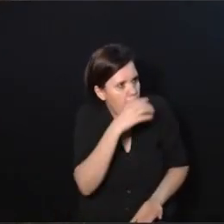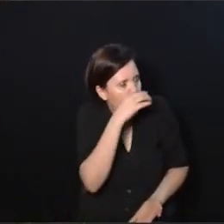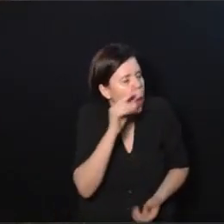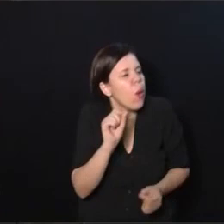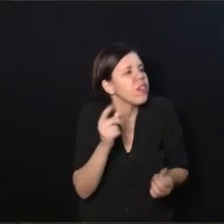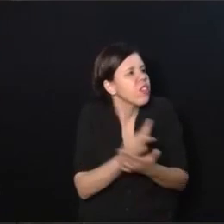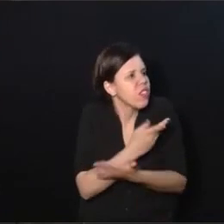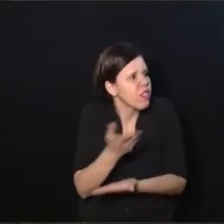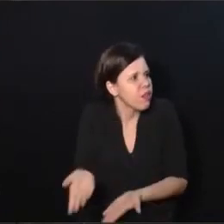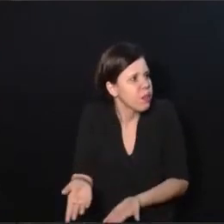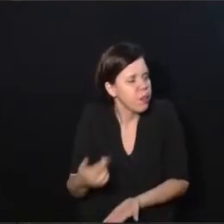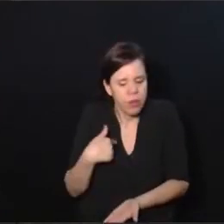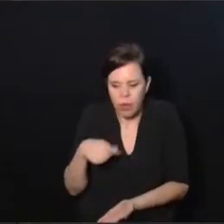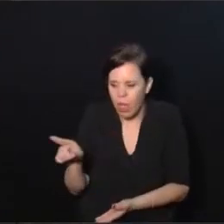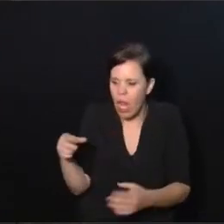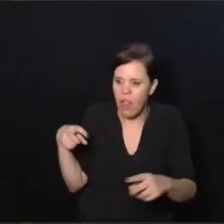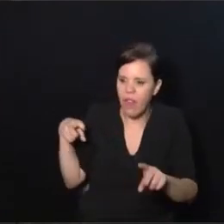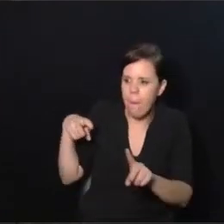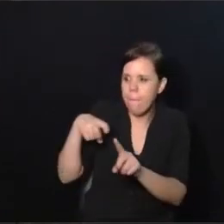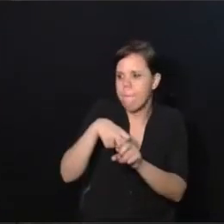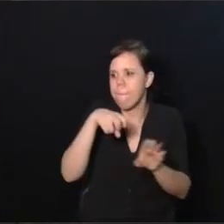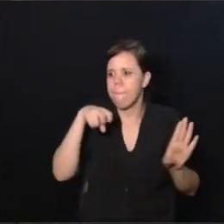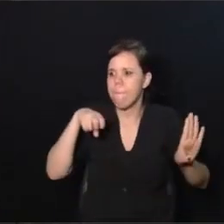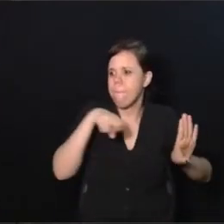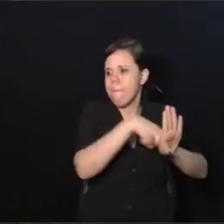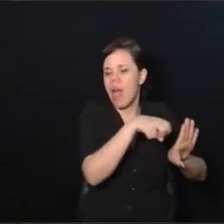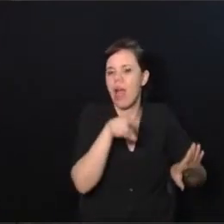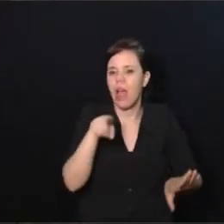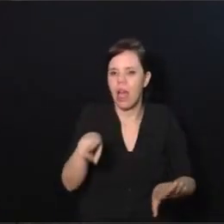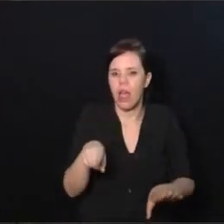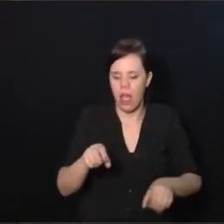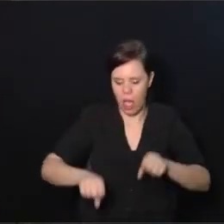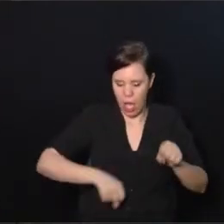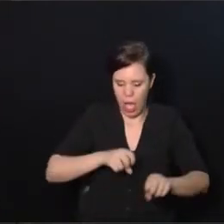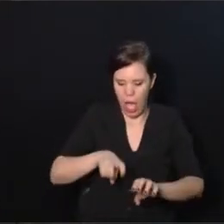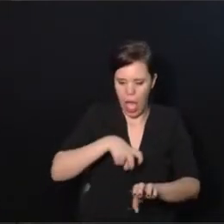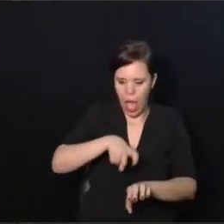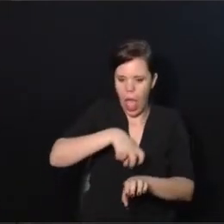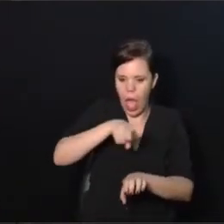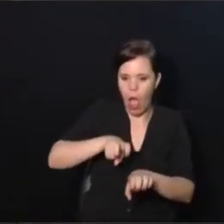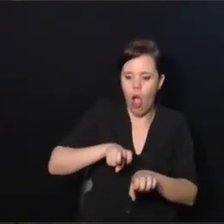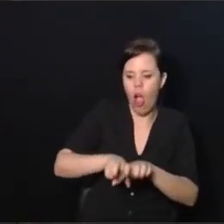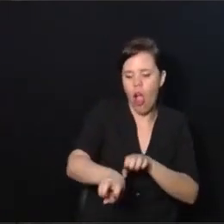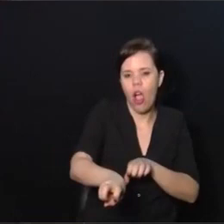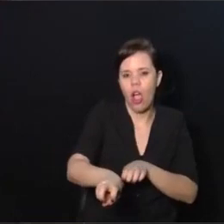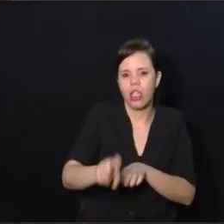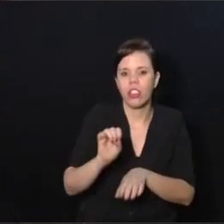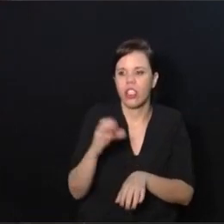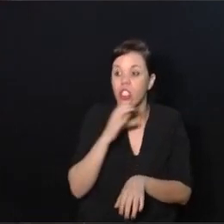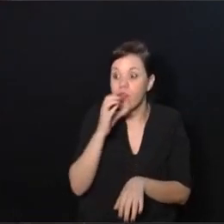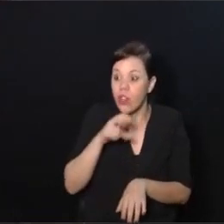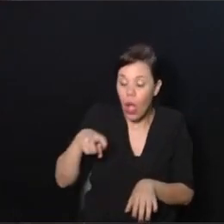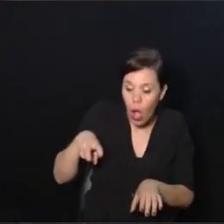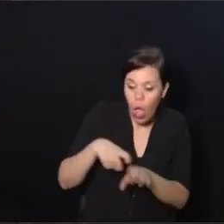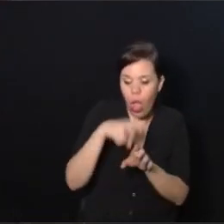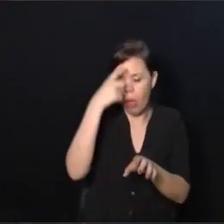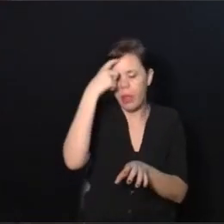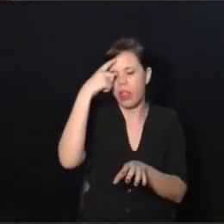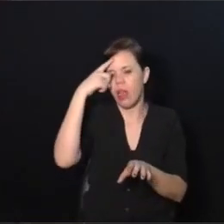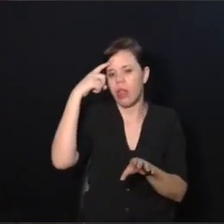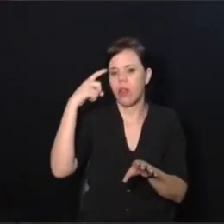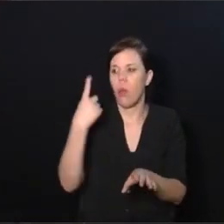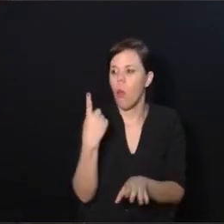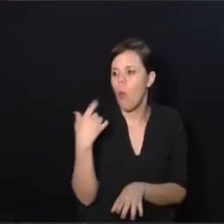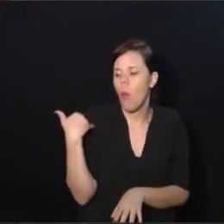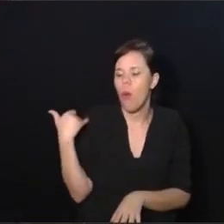tem de errado? Ah, mas ela vai bater na parede? Não. Quem vai bater na parede é a roda da frente do velotrol. Só se ela estiver correndo muito. Ela tinha um